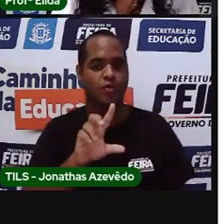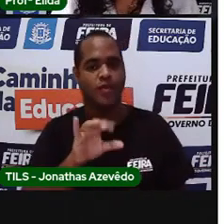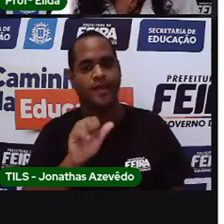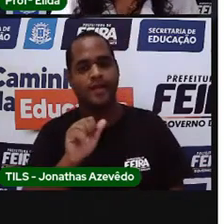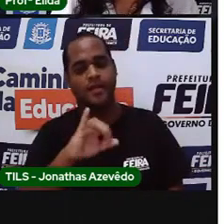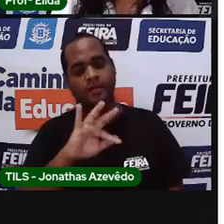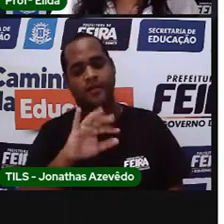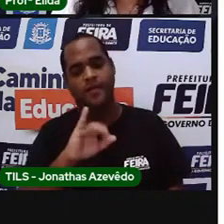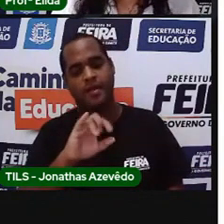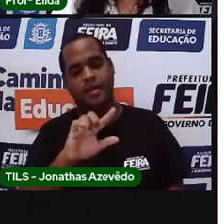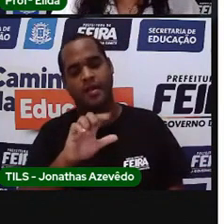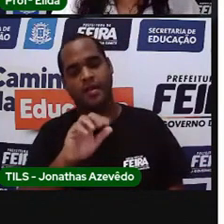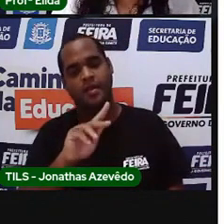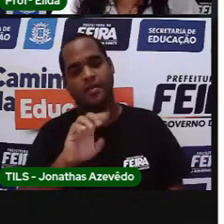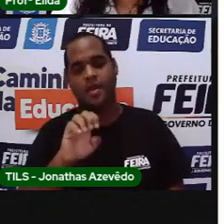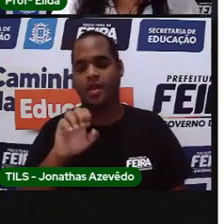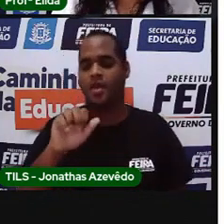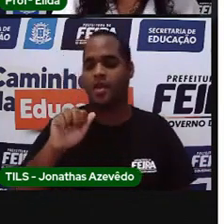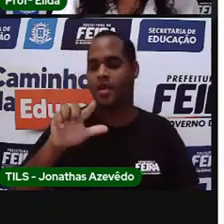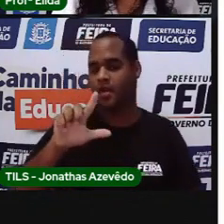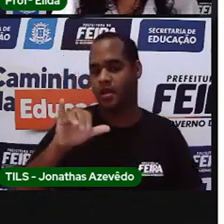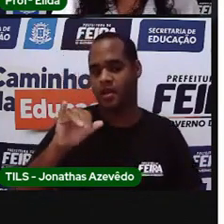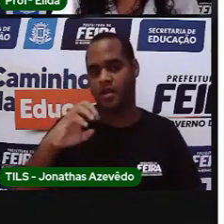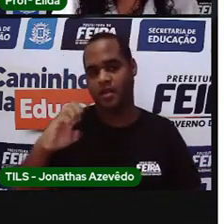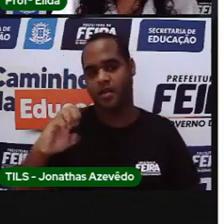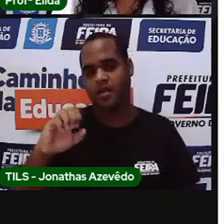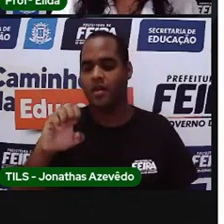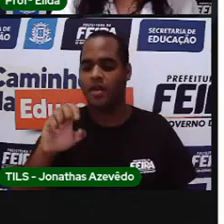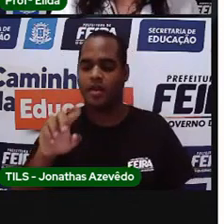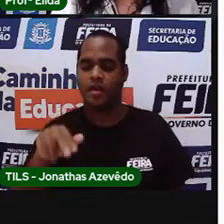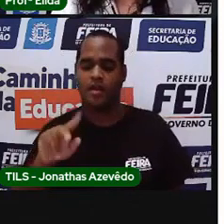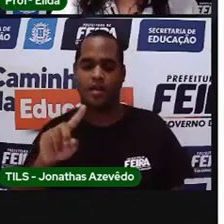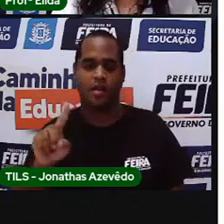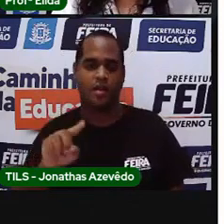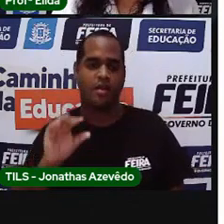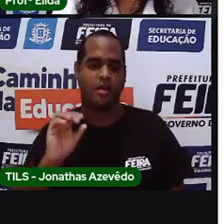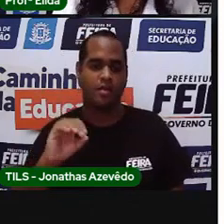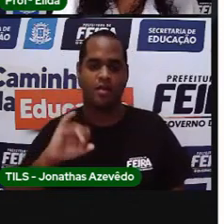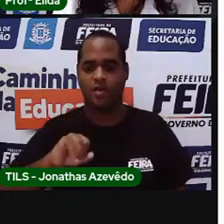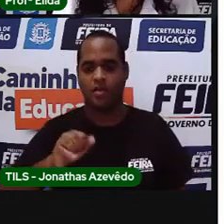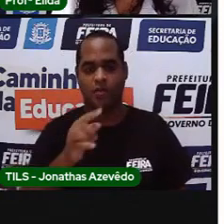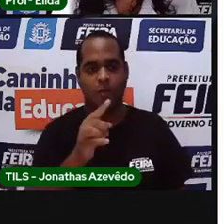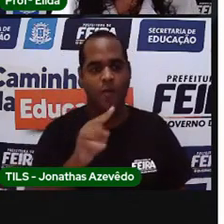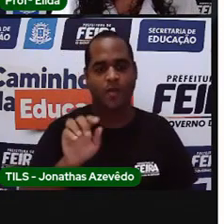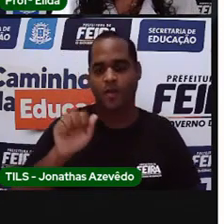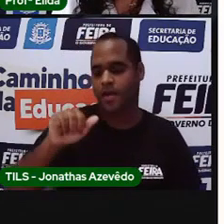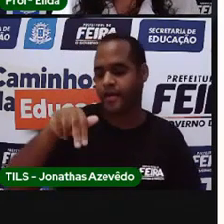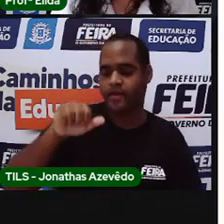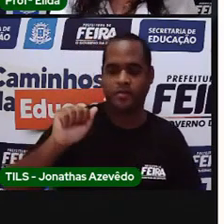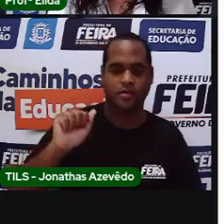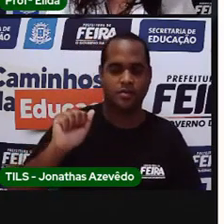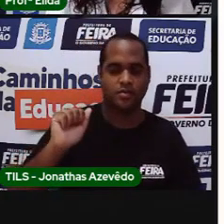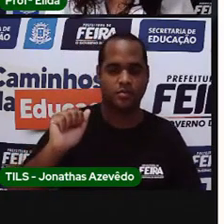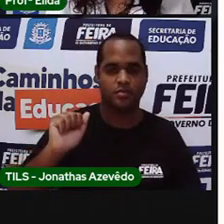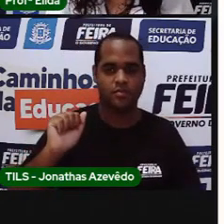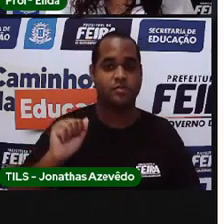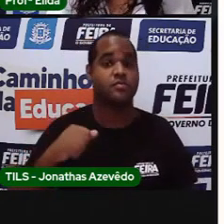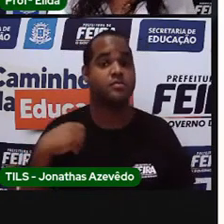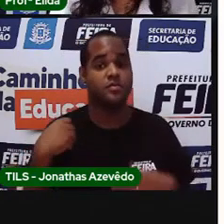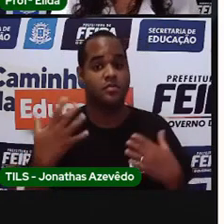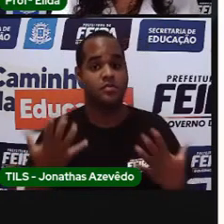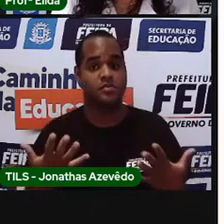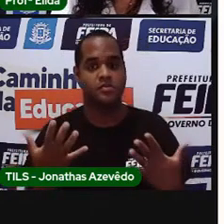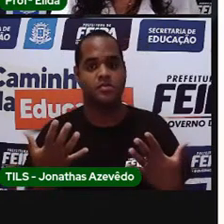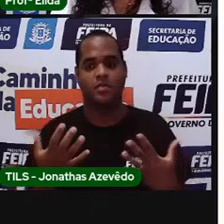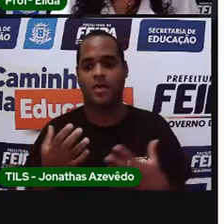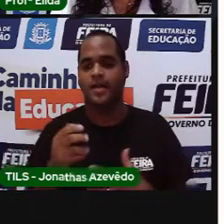Felipe, Alice, Enzo, João e Ana. E ali